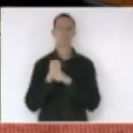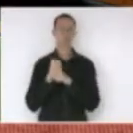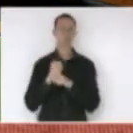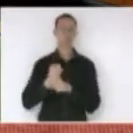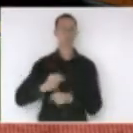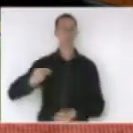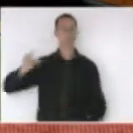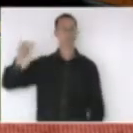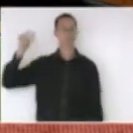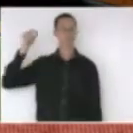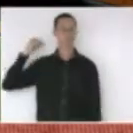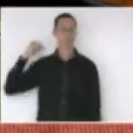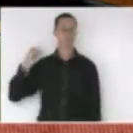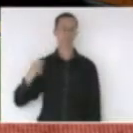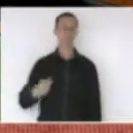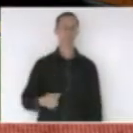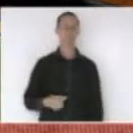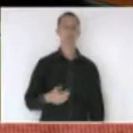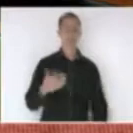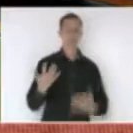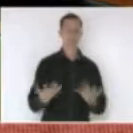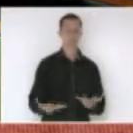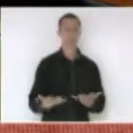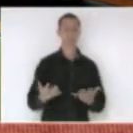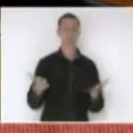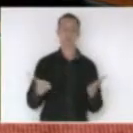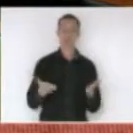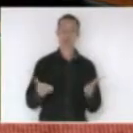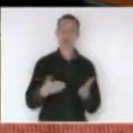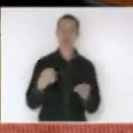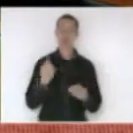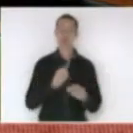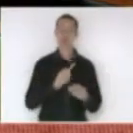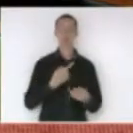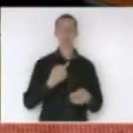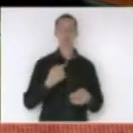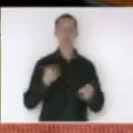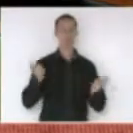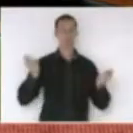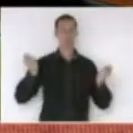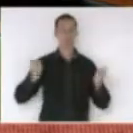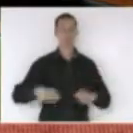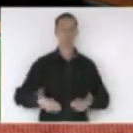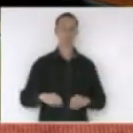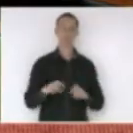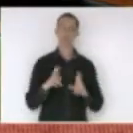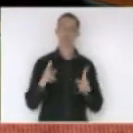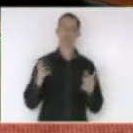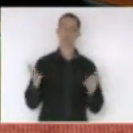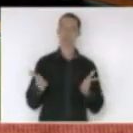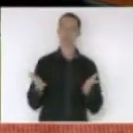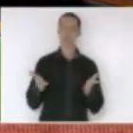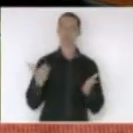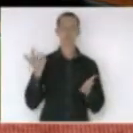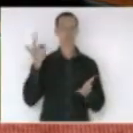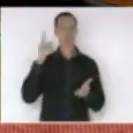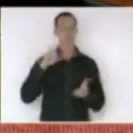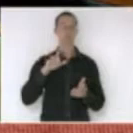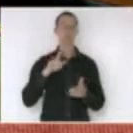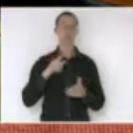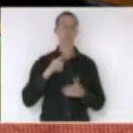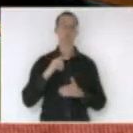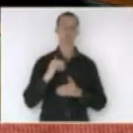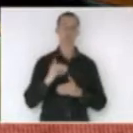eletricação rural no interior portanto nós temos uma oportunidade ímpar deputado Natalino de dar modernidade à